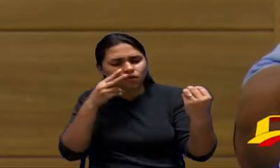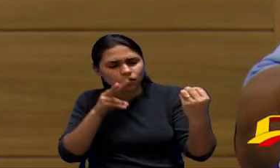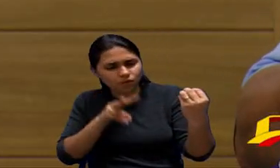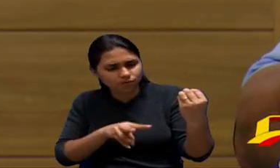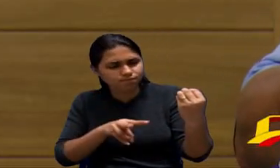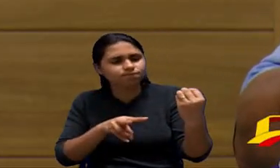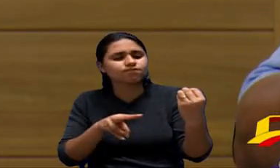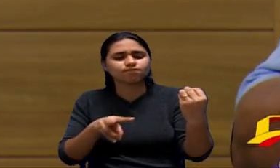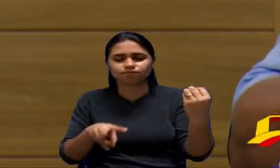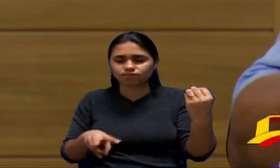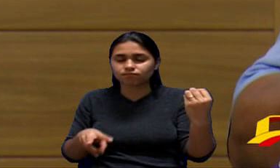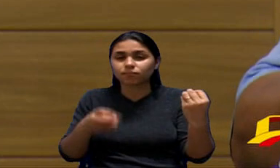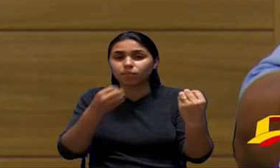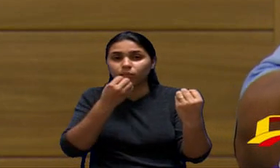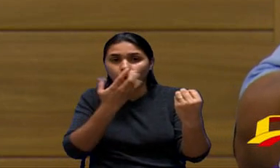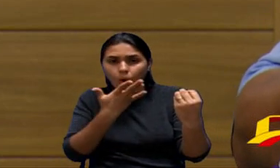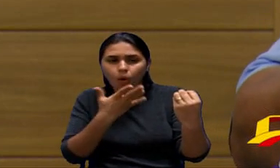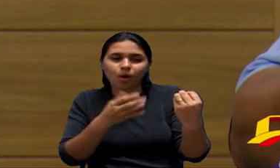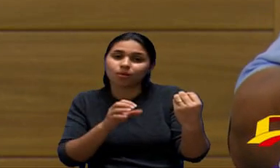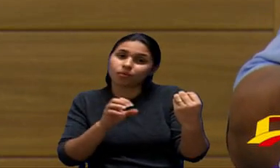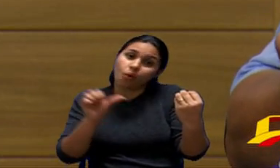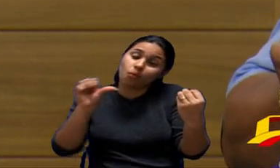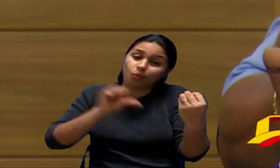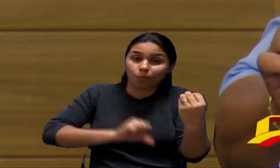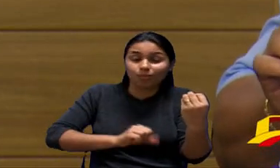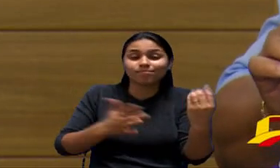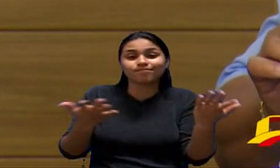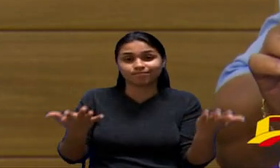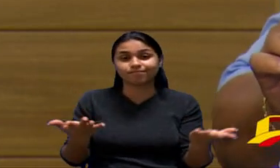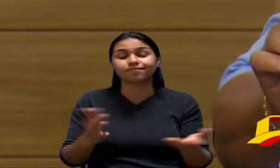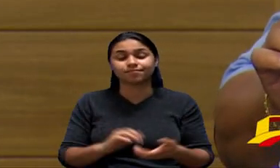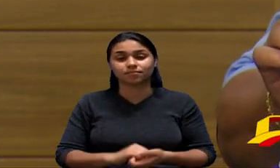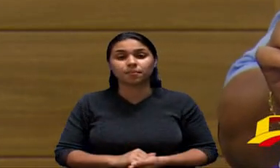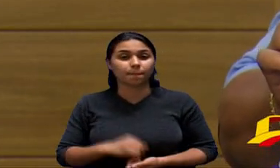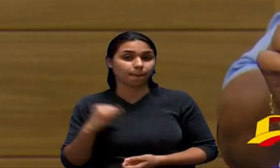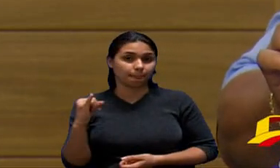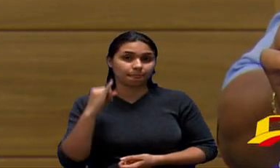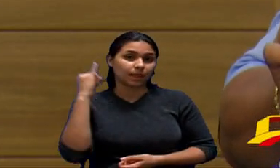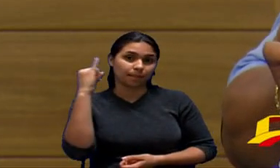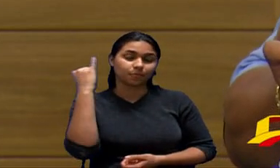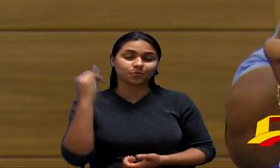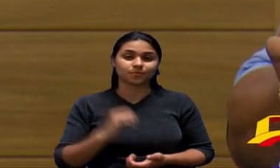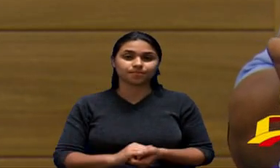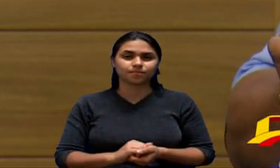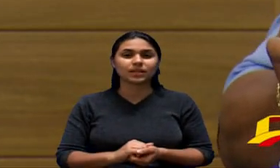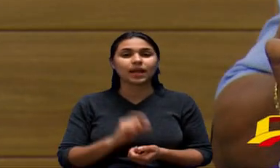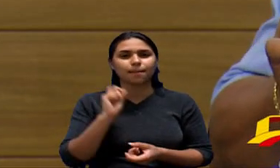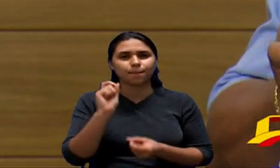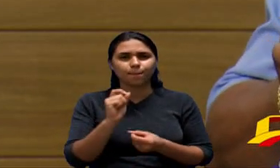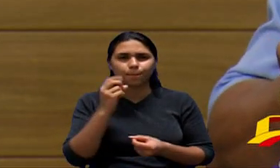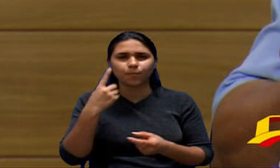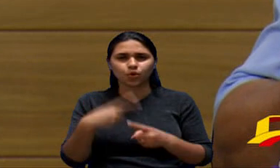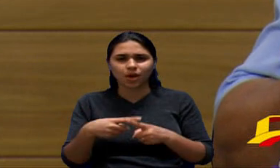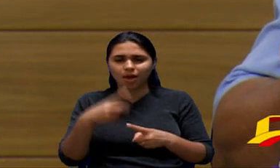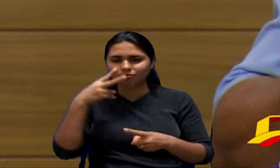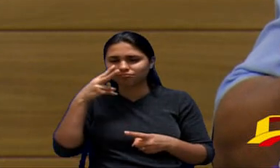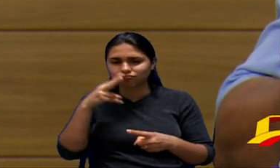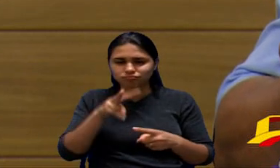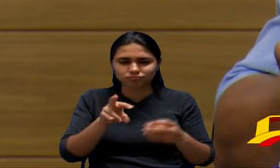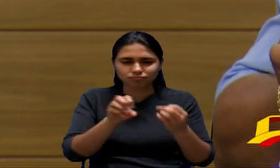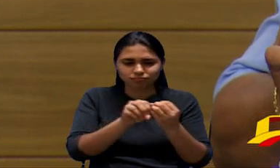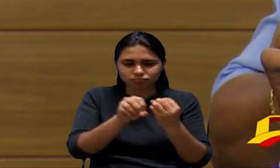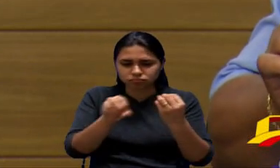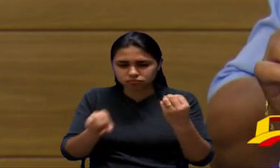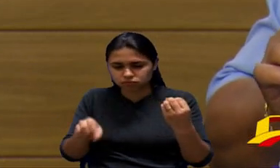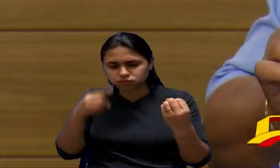pela mangueira então seria seria importante no caso da adulteração dos combustíveis porque hoje nós